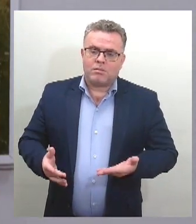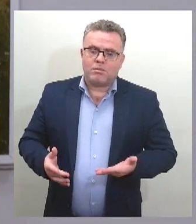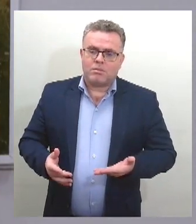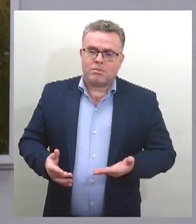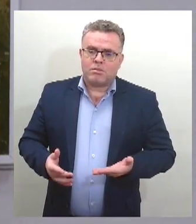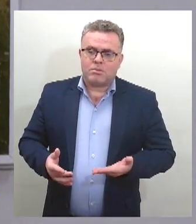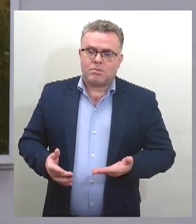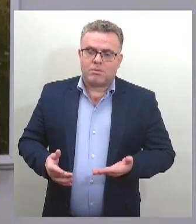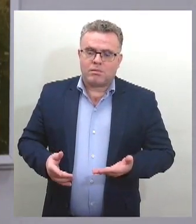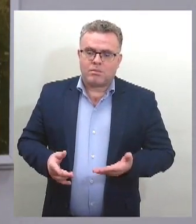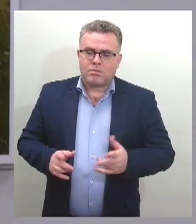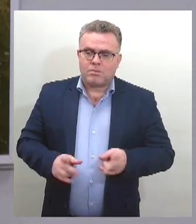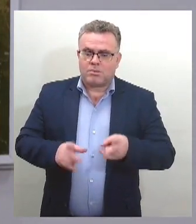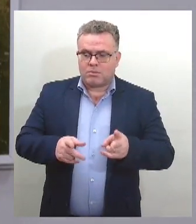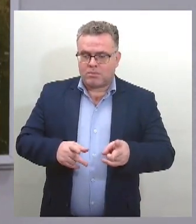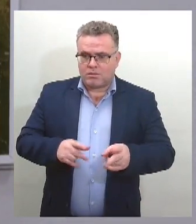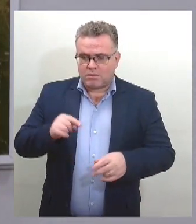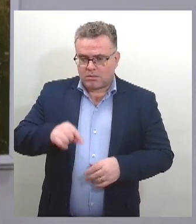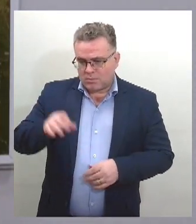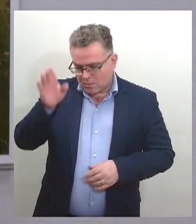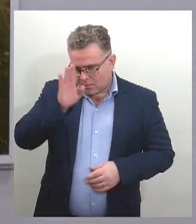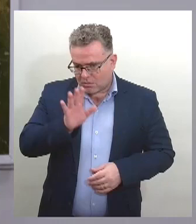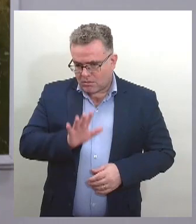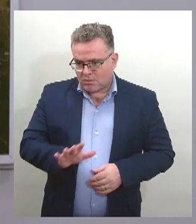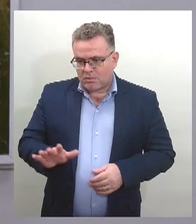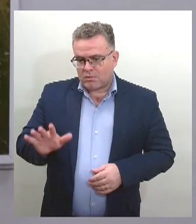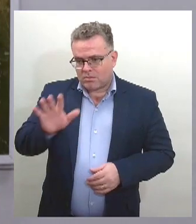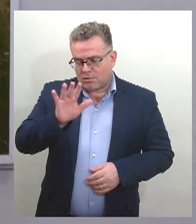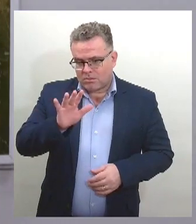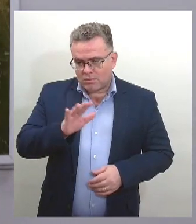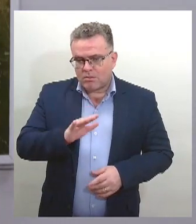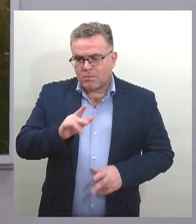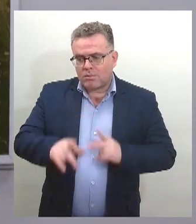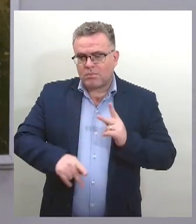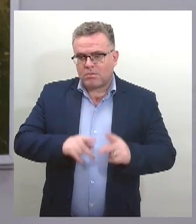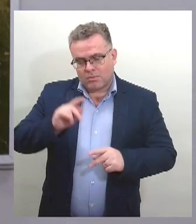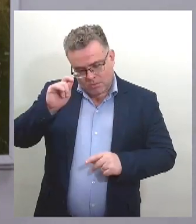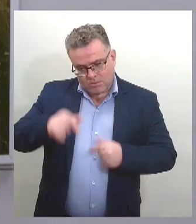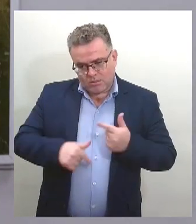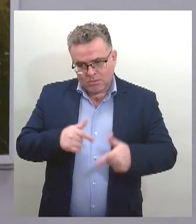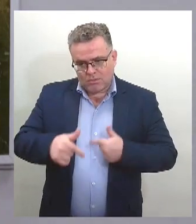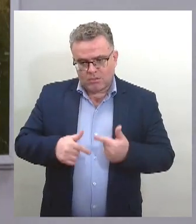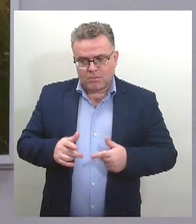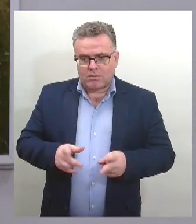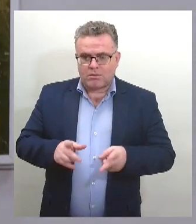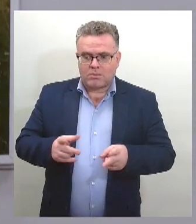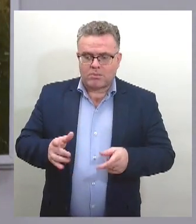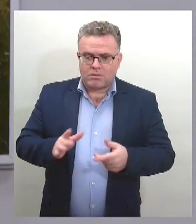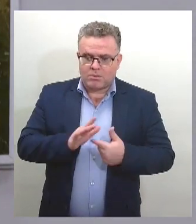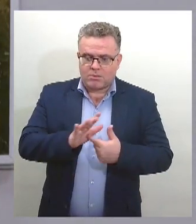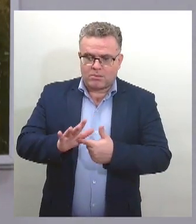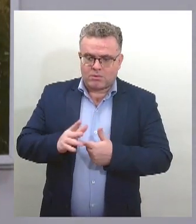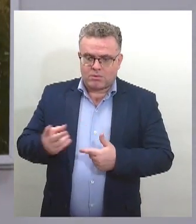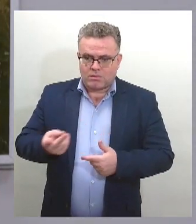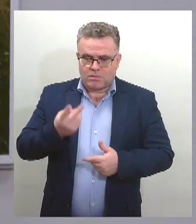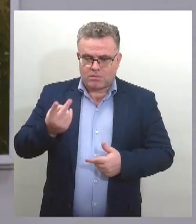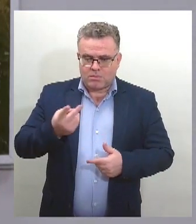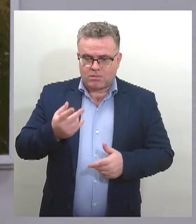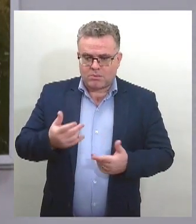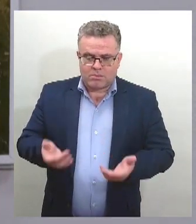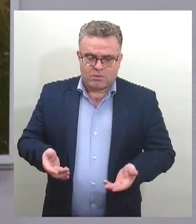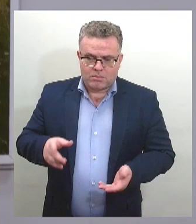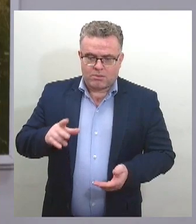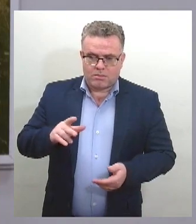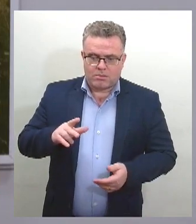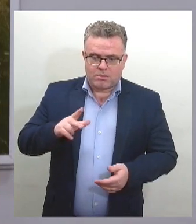país, para que esse país hoje tenha essa extensão continental. Não foi graças à força do português, foi